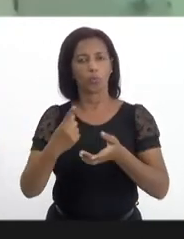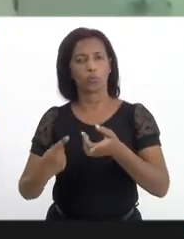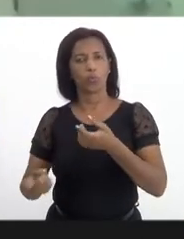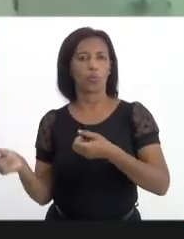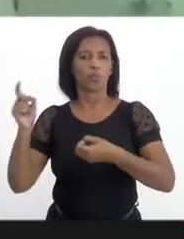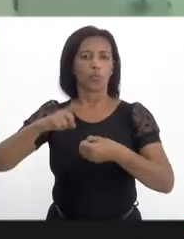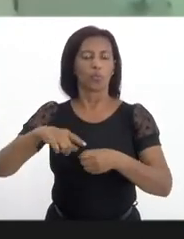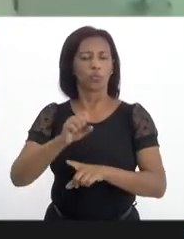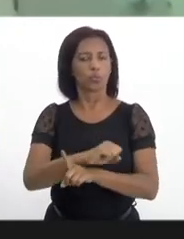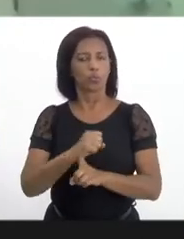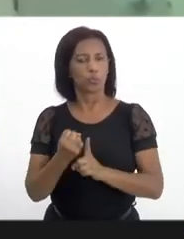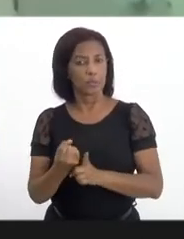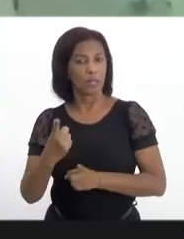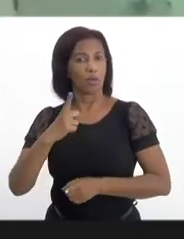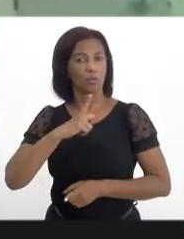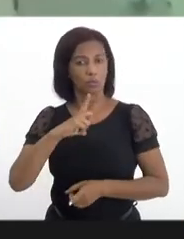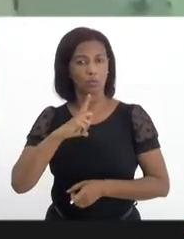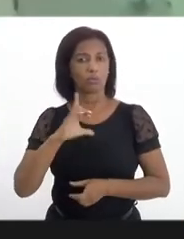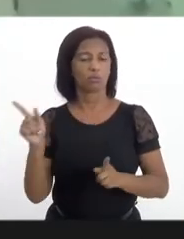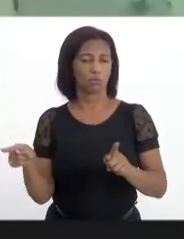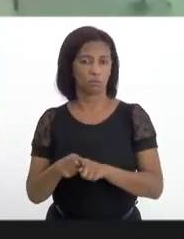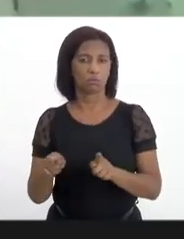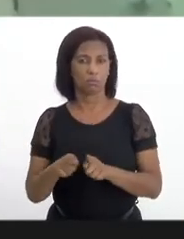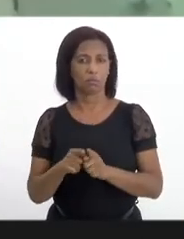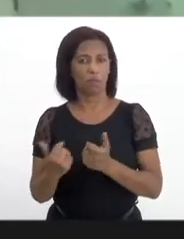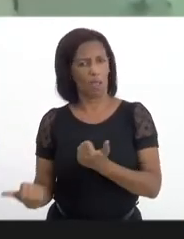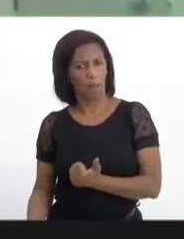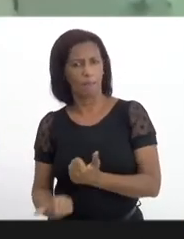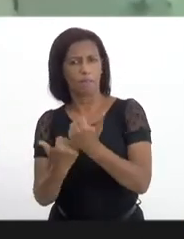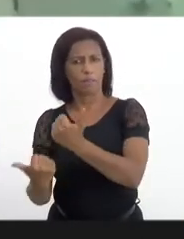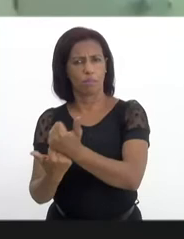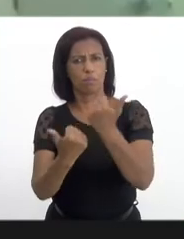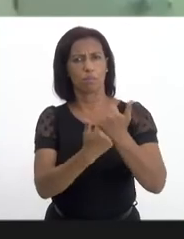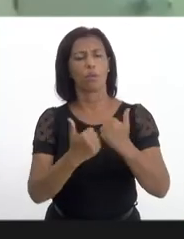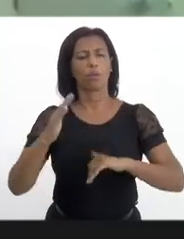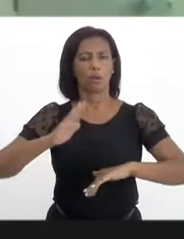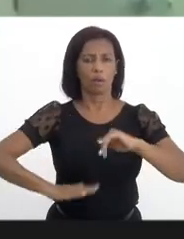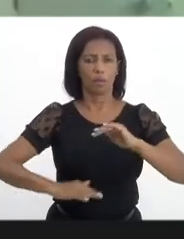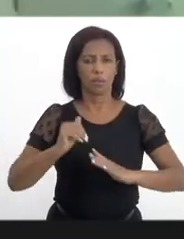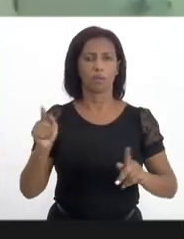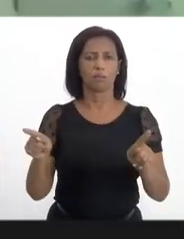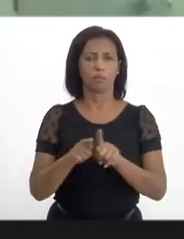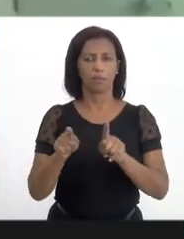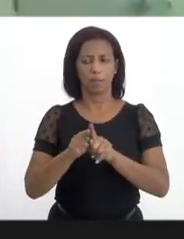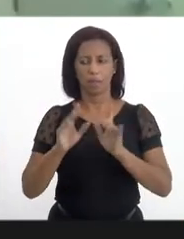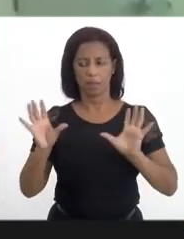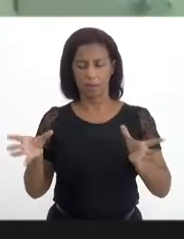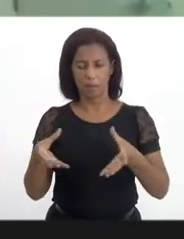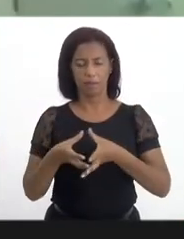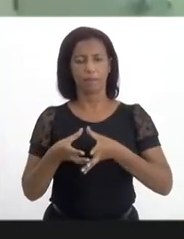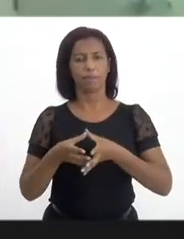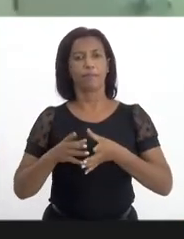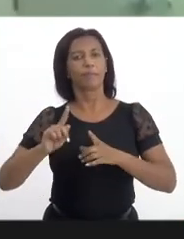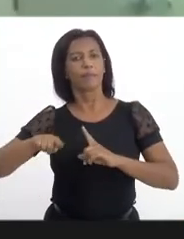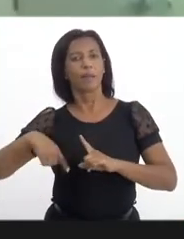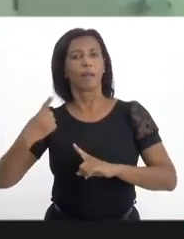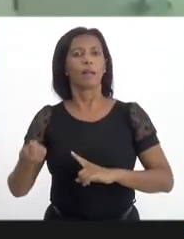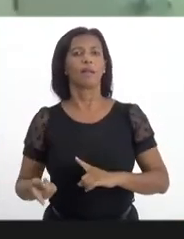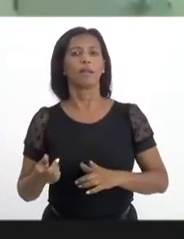tem os abrigados, eles têm apoio e capacitação também das nossas equipes, além